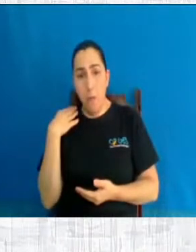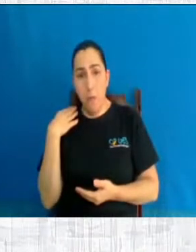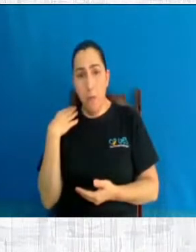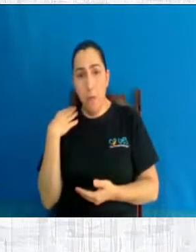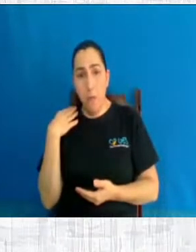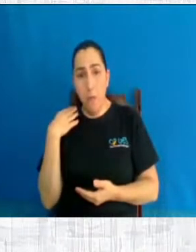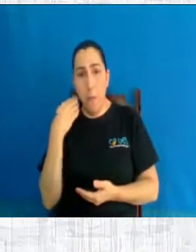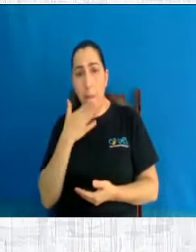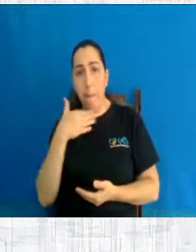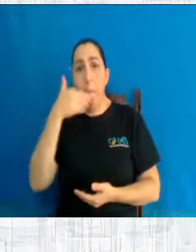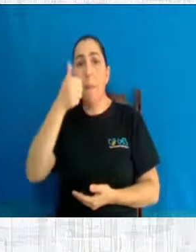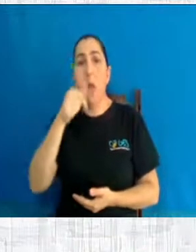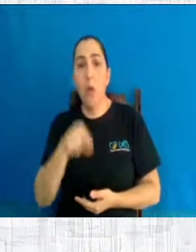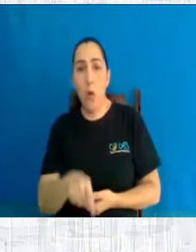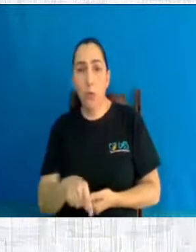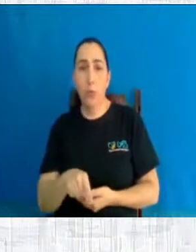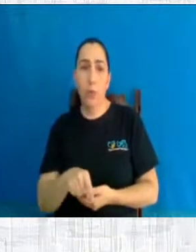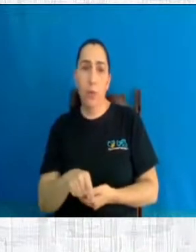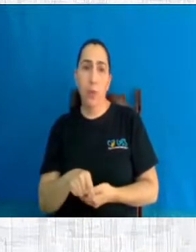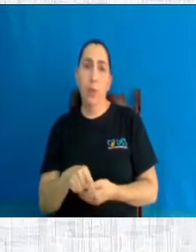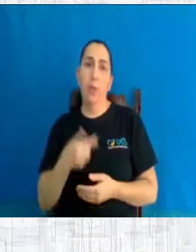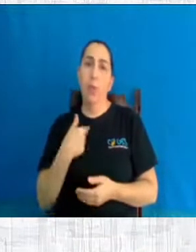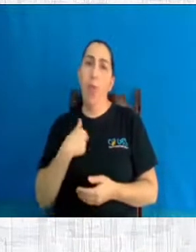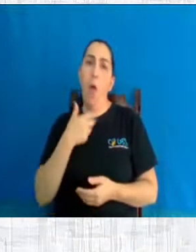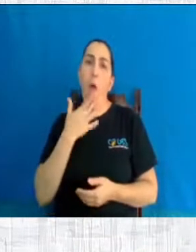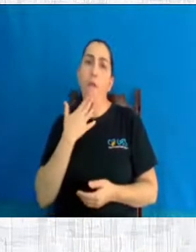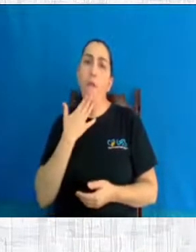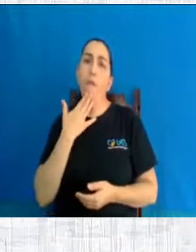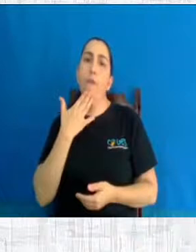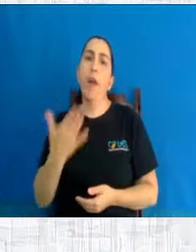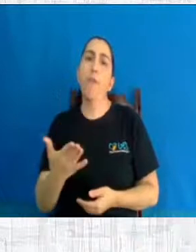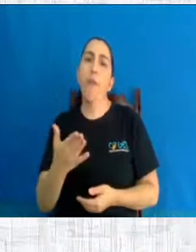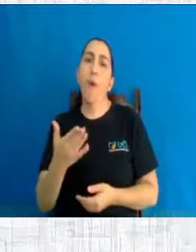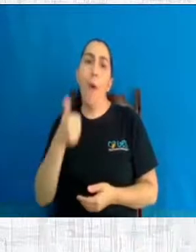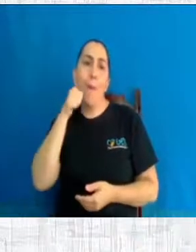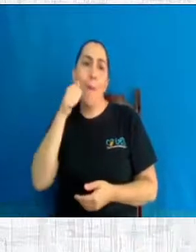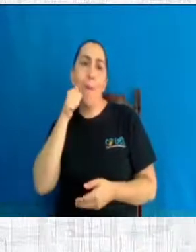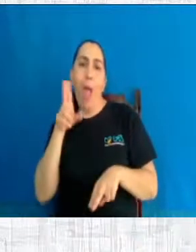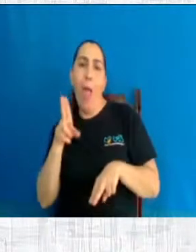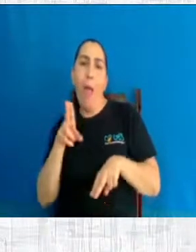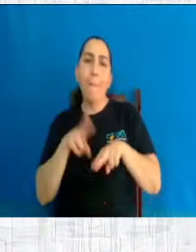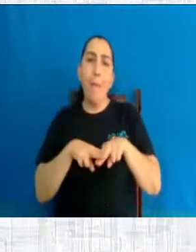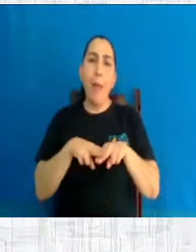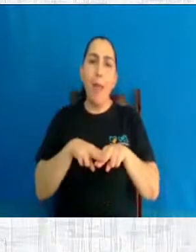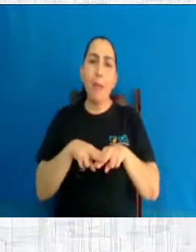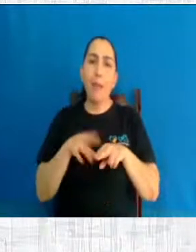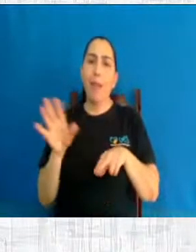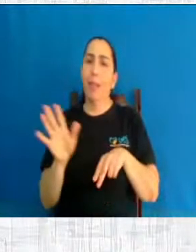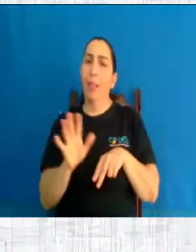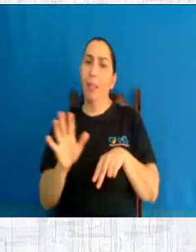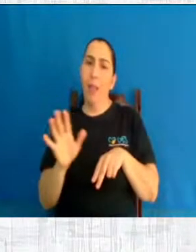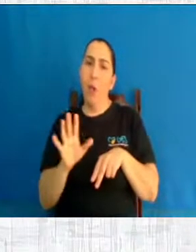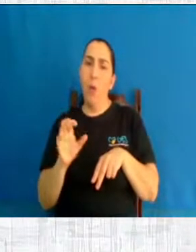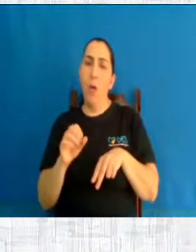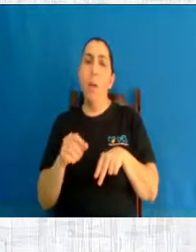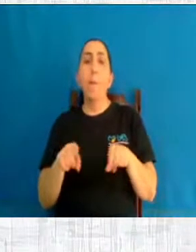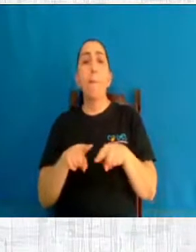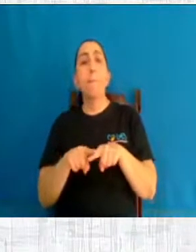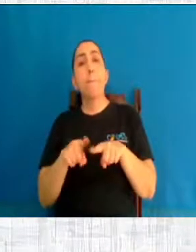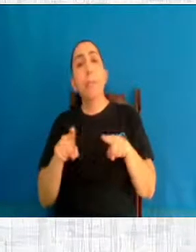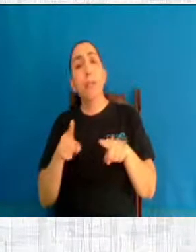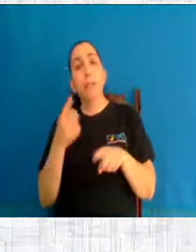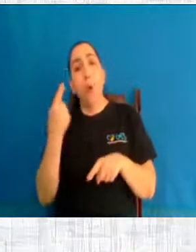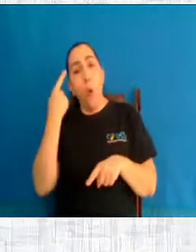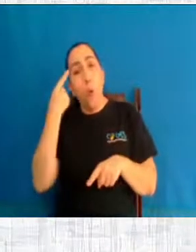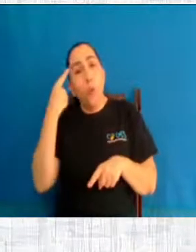também, não é? Então, eu não sou a favor de nenhuma mulher ser presa, nem de sofrer as sequelas do aborto. Mas no dia que fosse uma